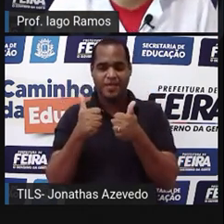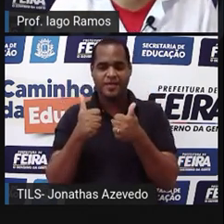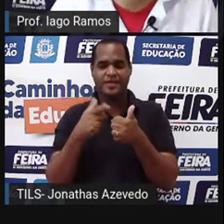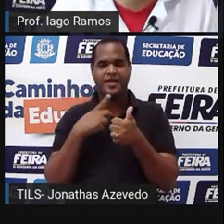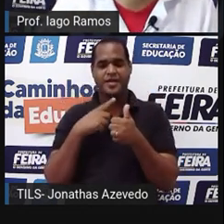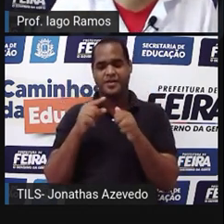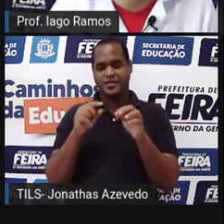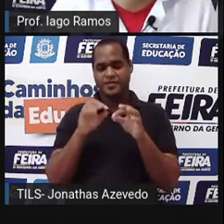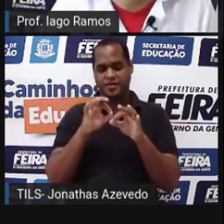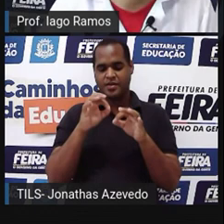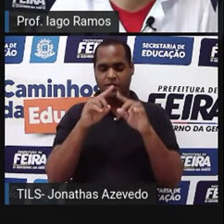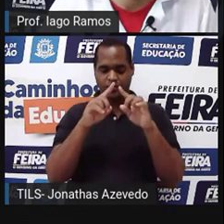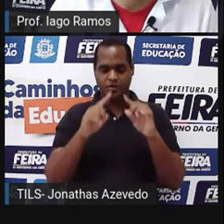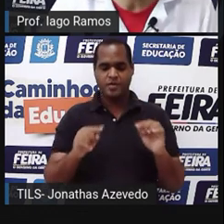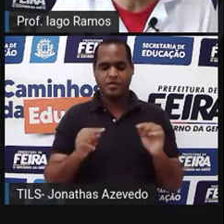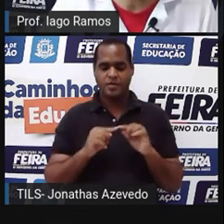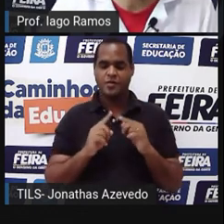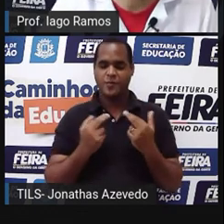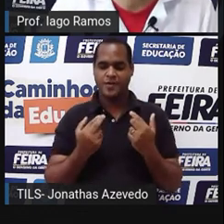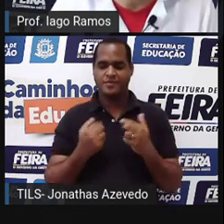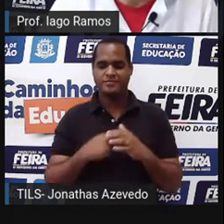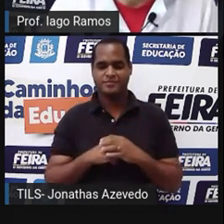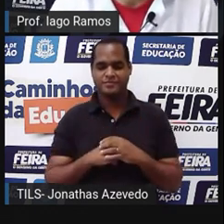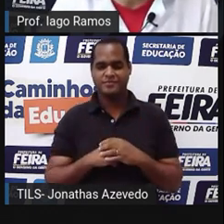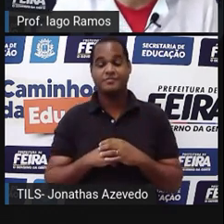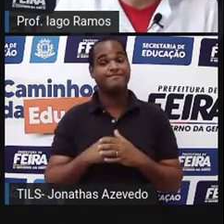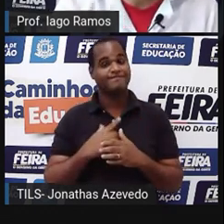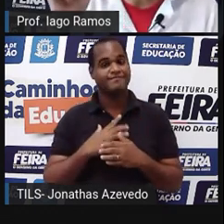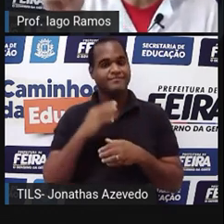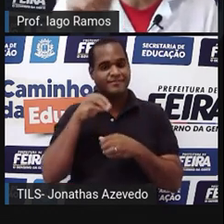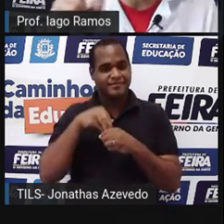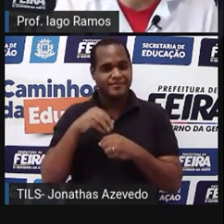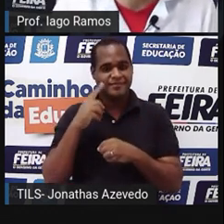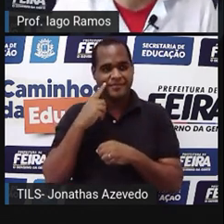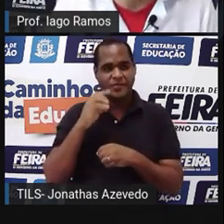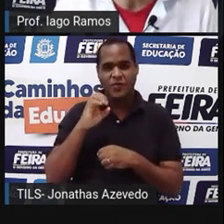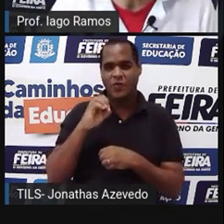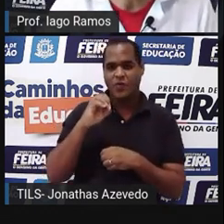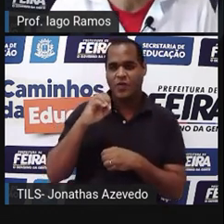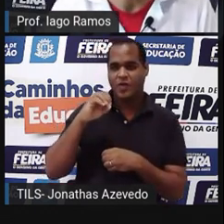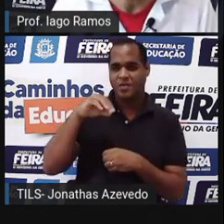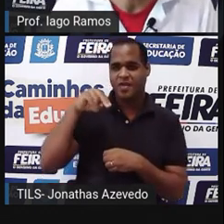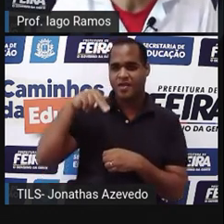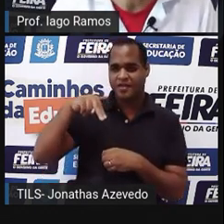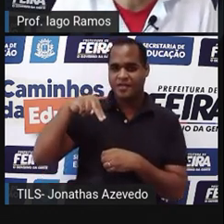triângulos aí são semelhantes então no pequeno o ângulo OMN